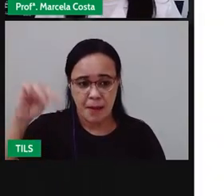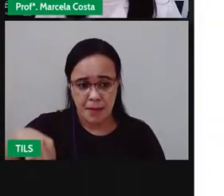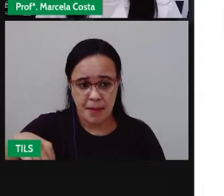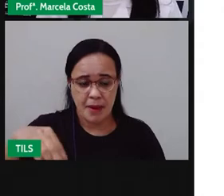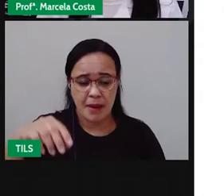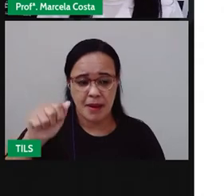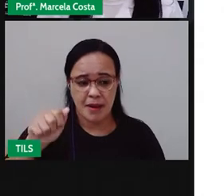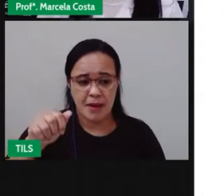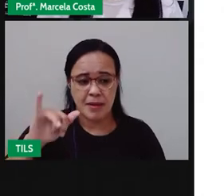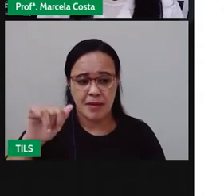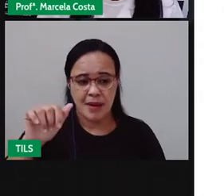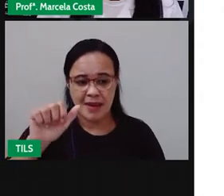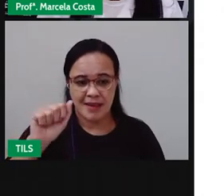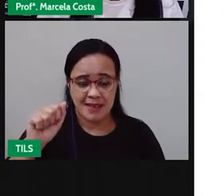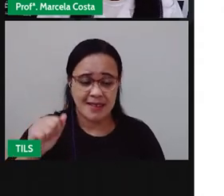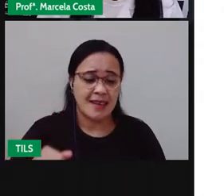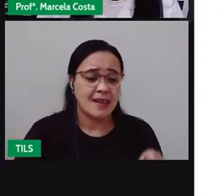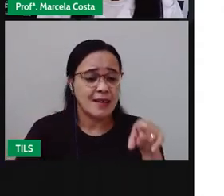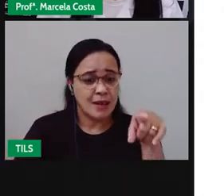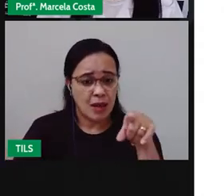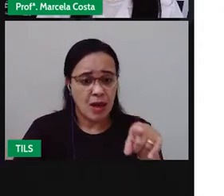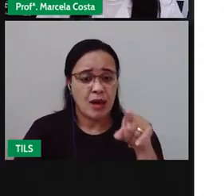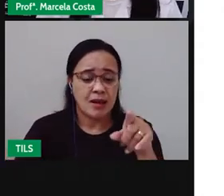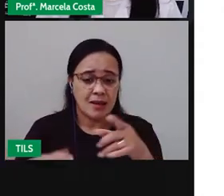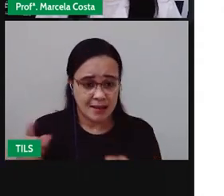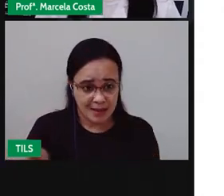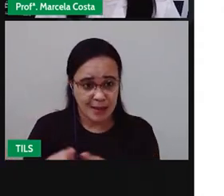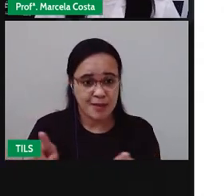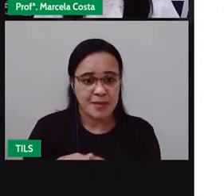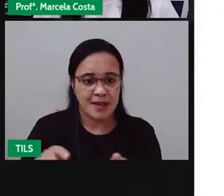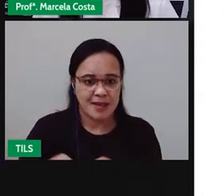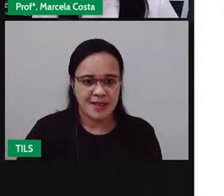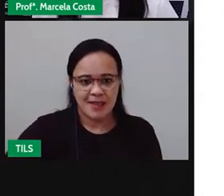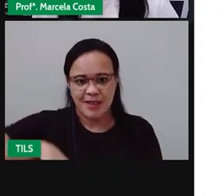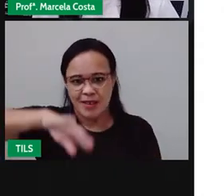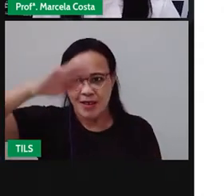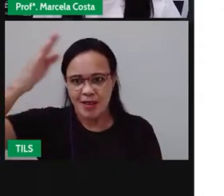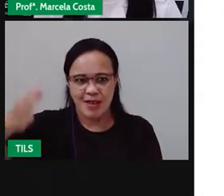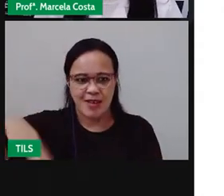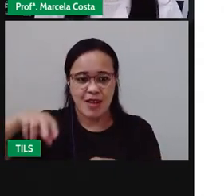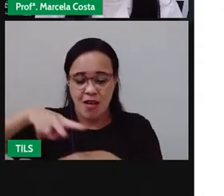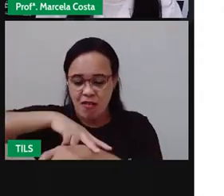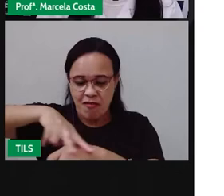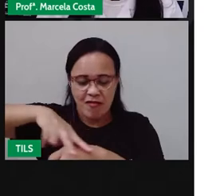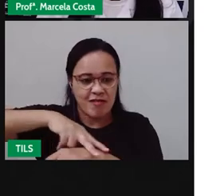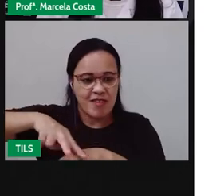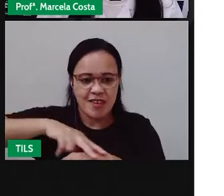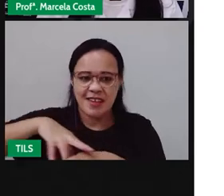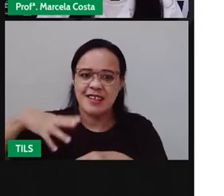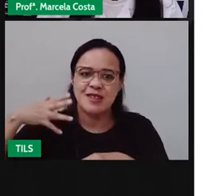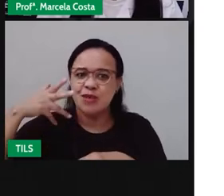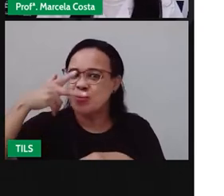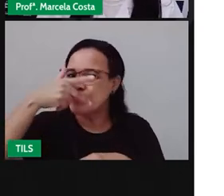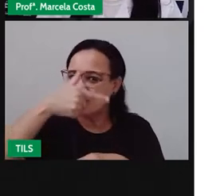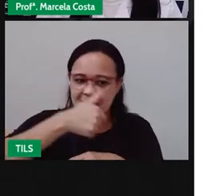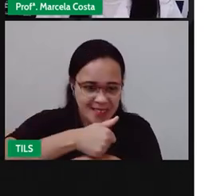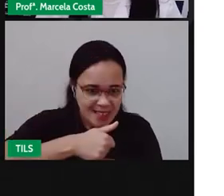também temos o palmeira que você consegue ver nas praças em algumas avenidas